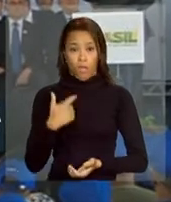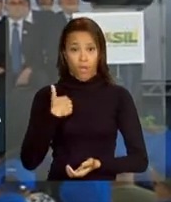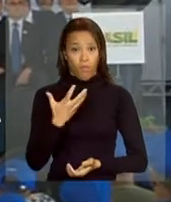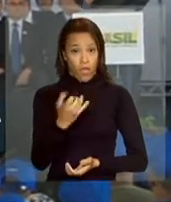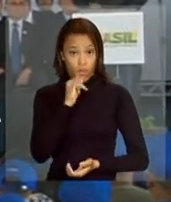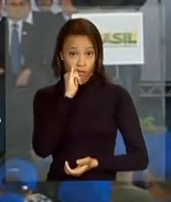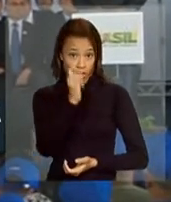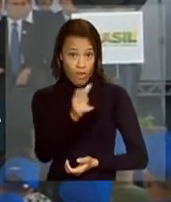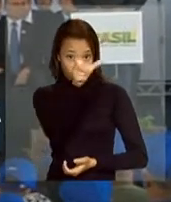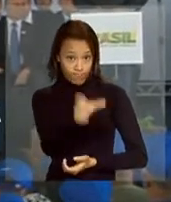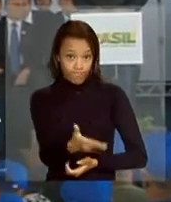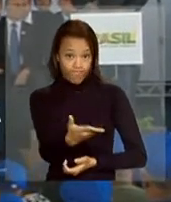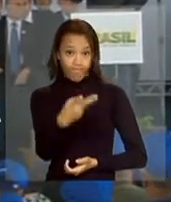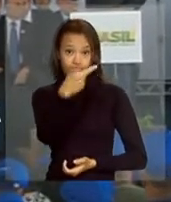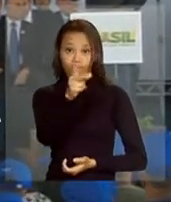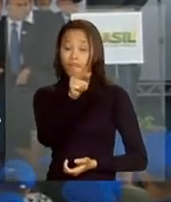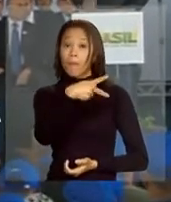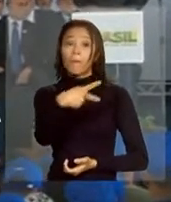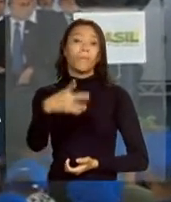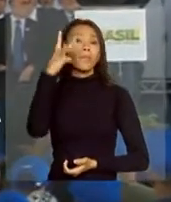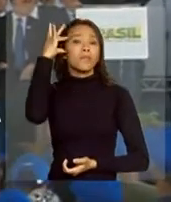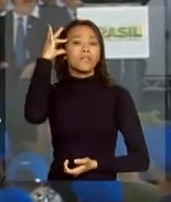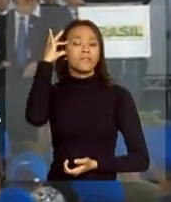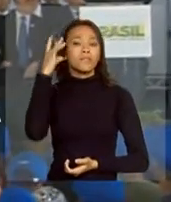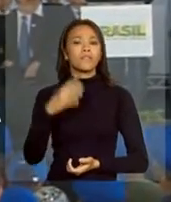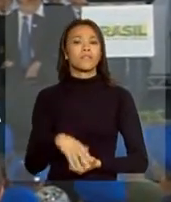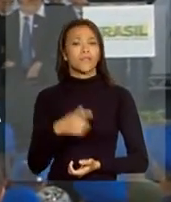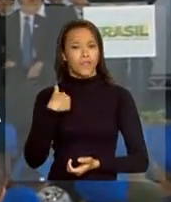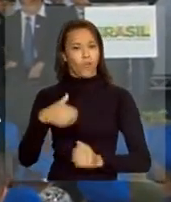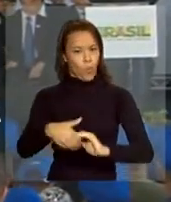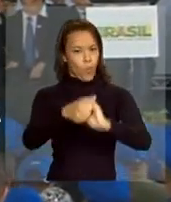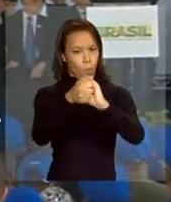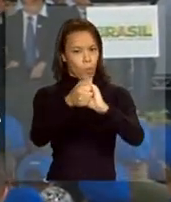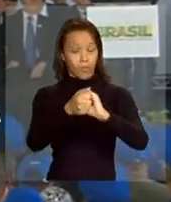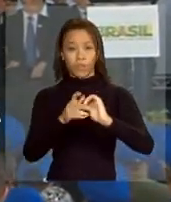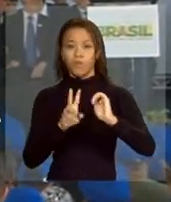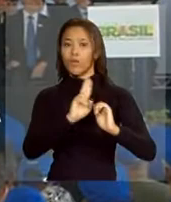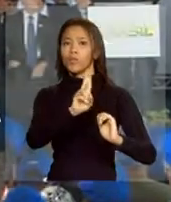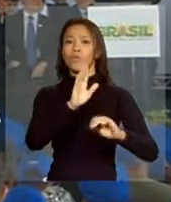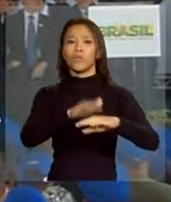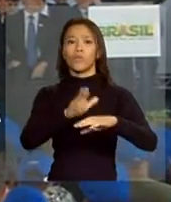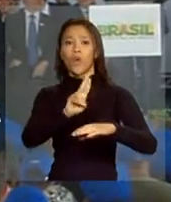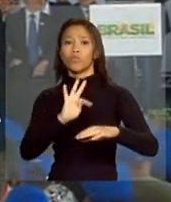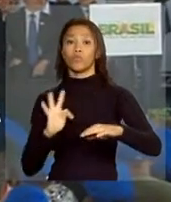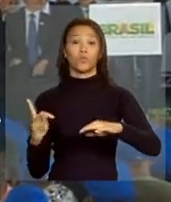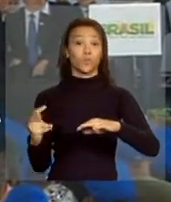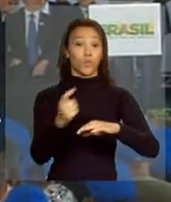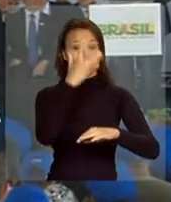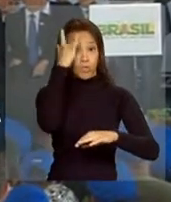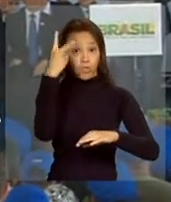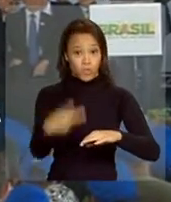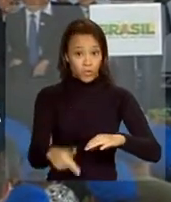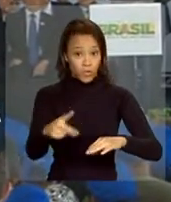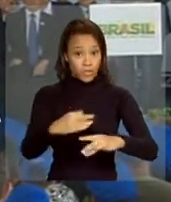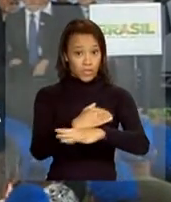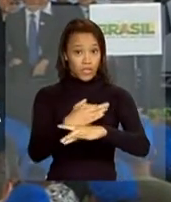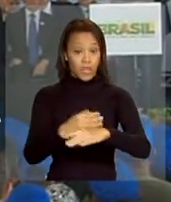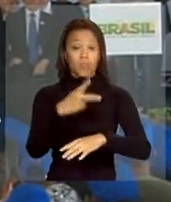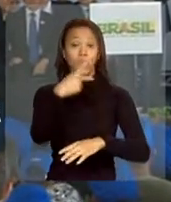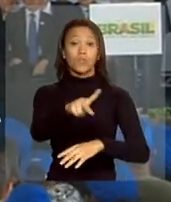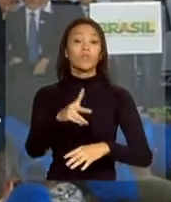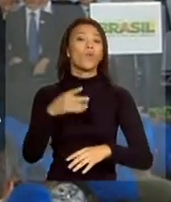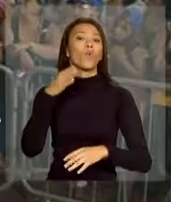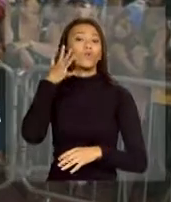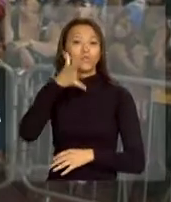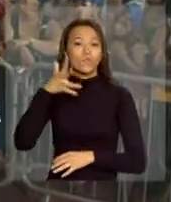eu queria dizer para a senhora, que eu acho que cumprimento a senhora em nome de todos os moradores da cidade, pelo seu pronunciamento